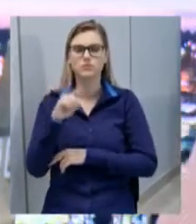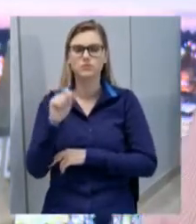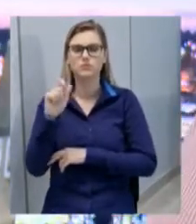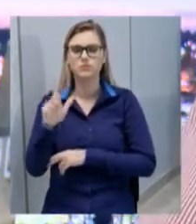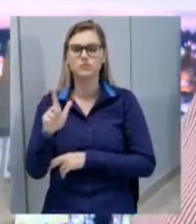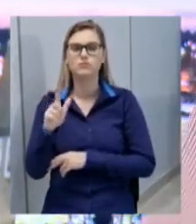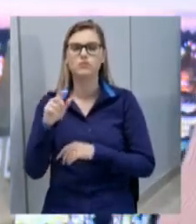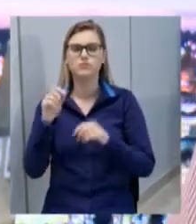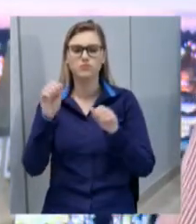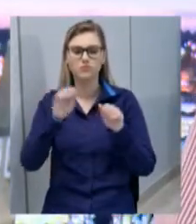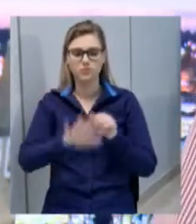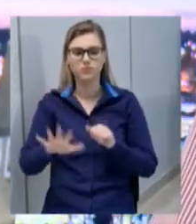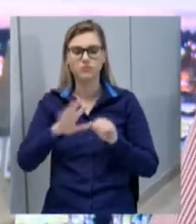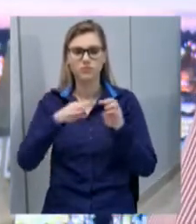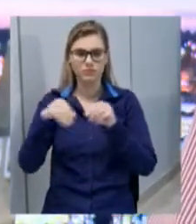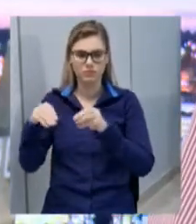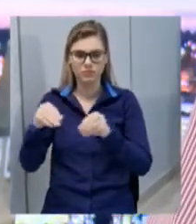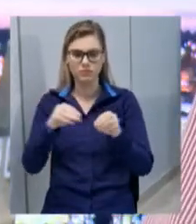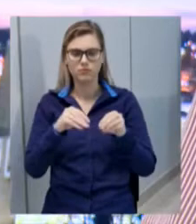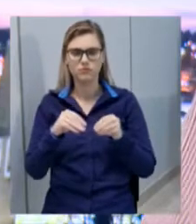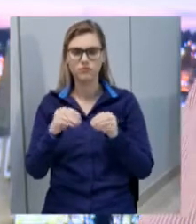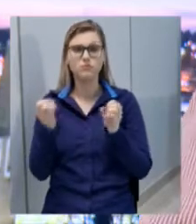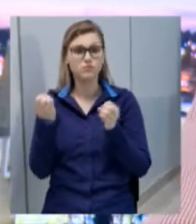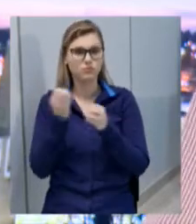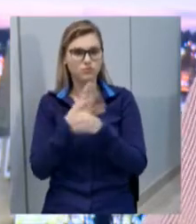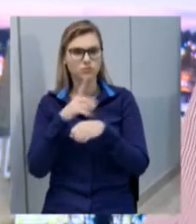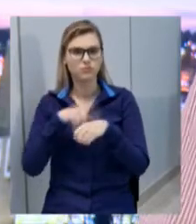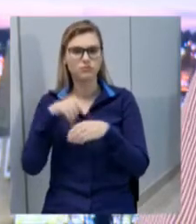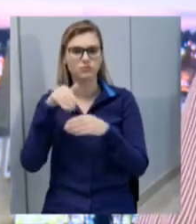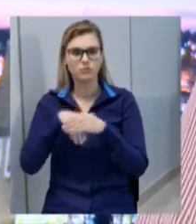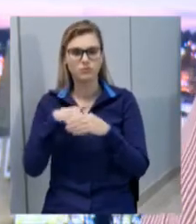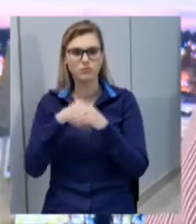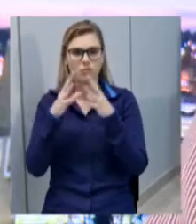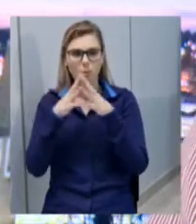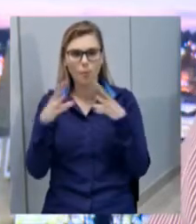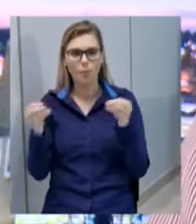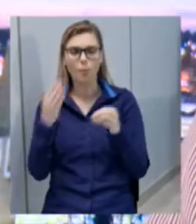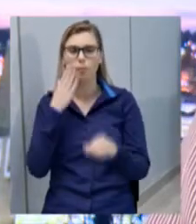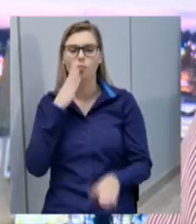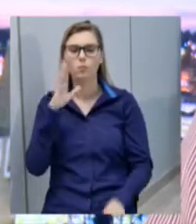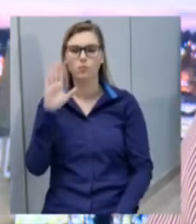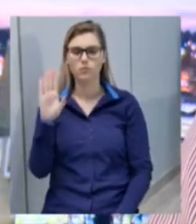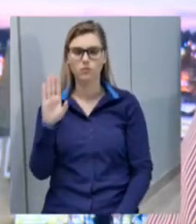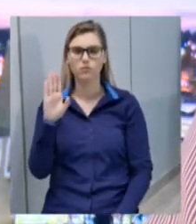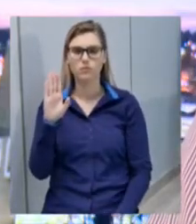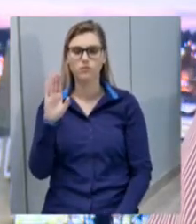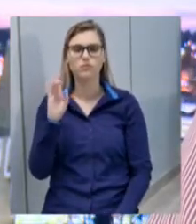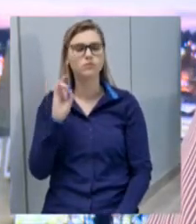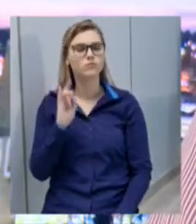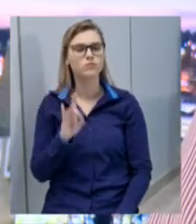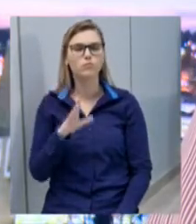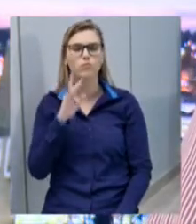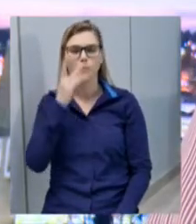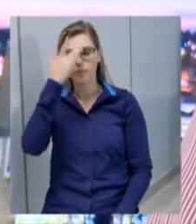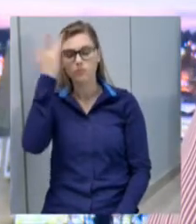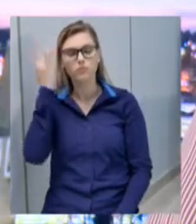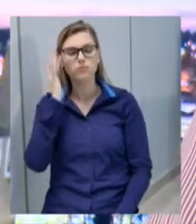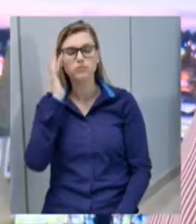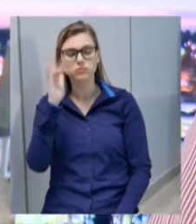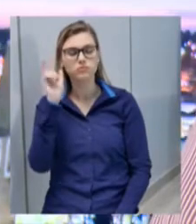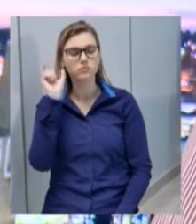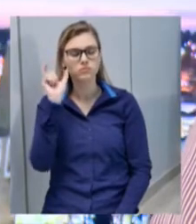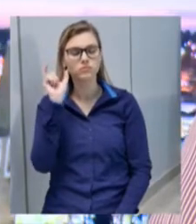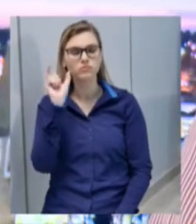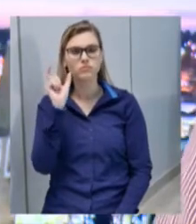período eleitoral, somem-se as promessas, ficam só nas palavras e a comunidade